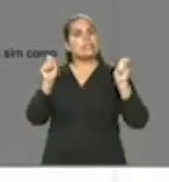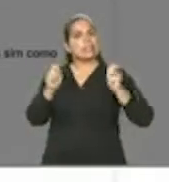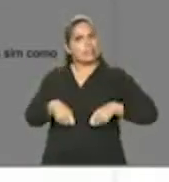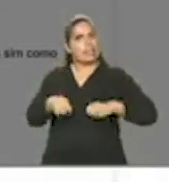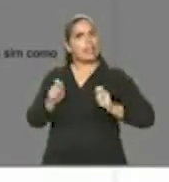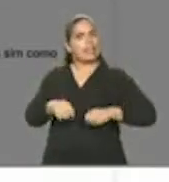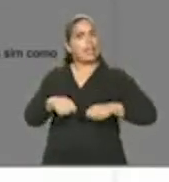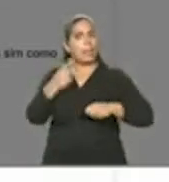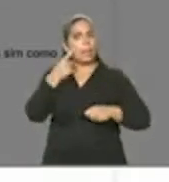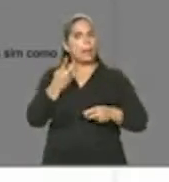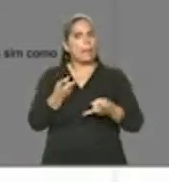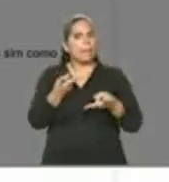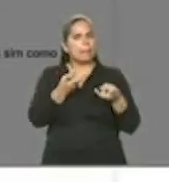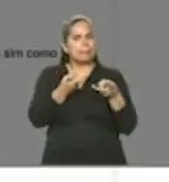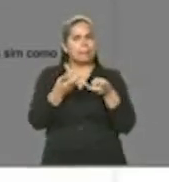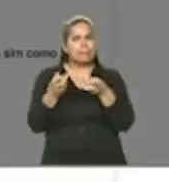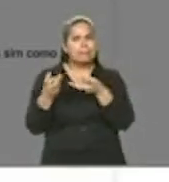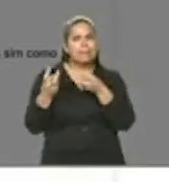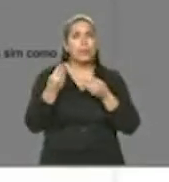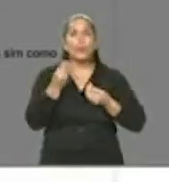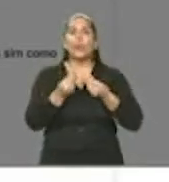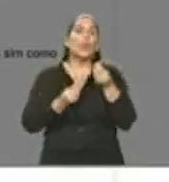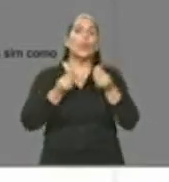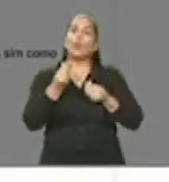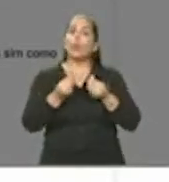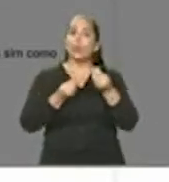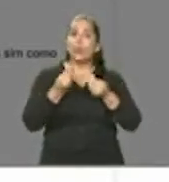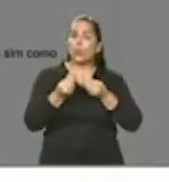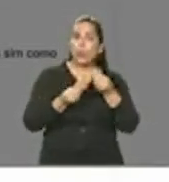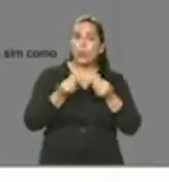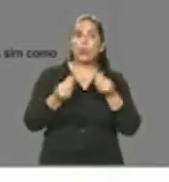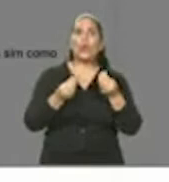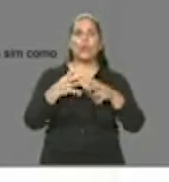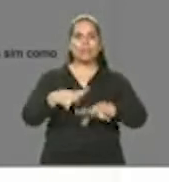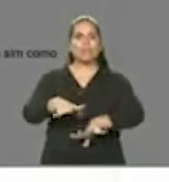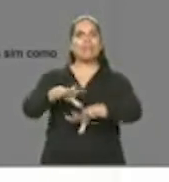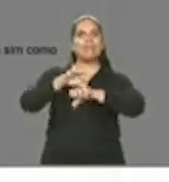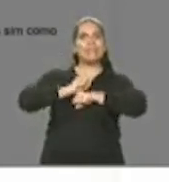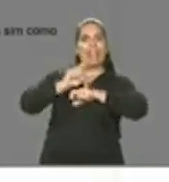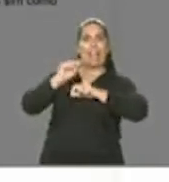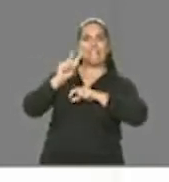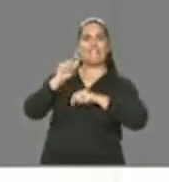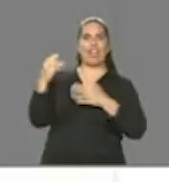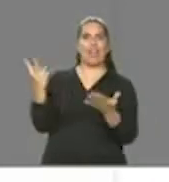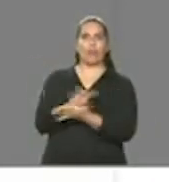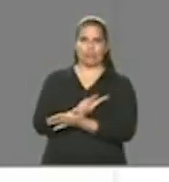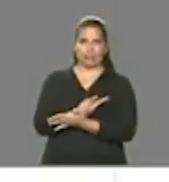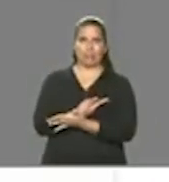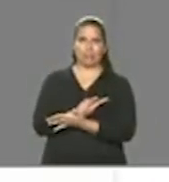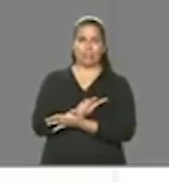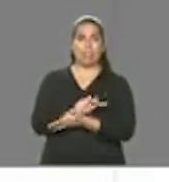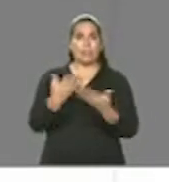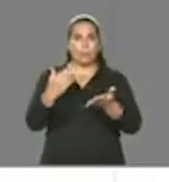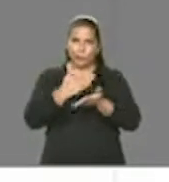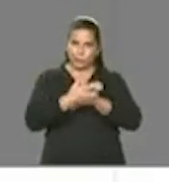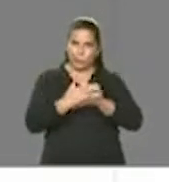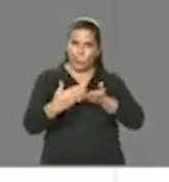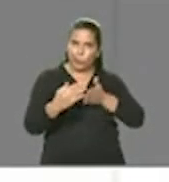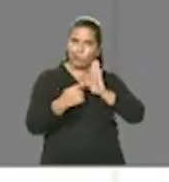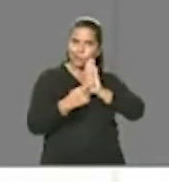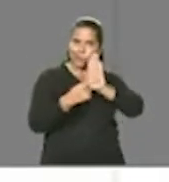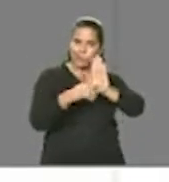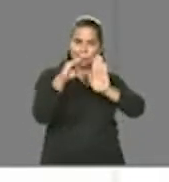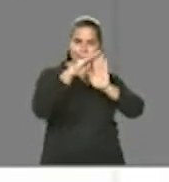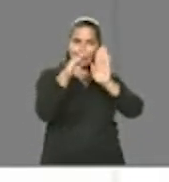observar como a infecção vai acontecer. Então, para começar, a